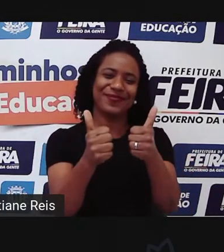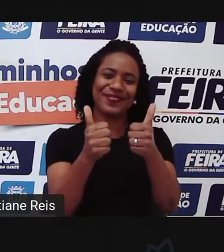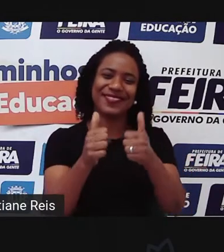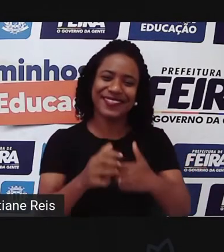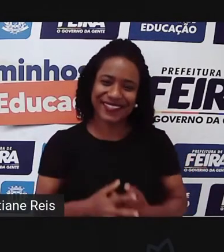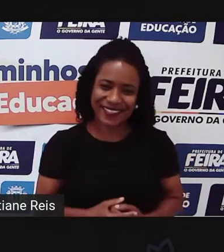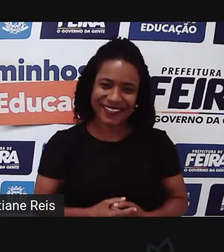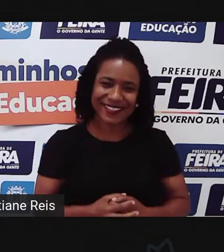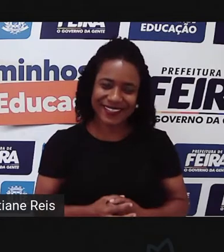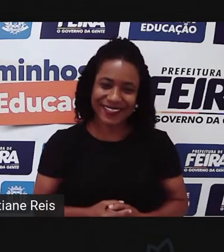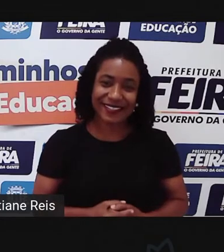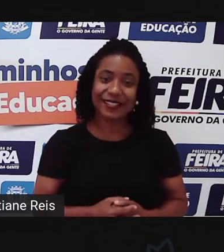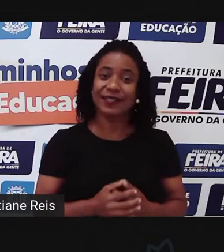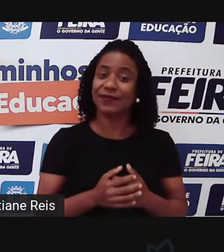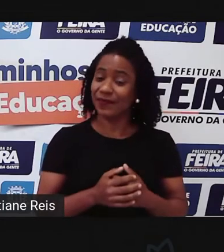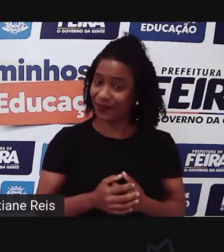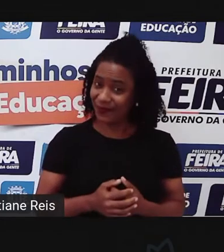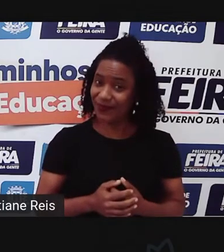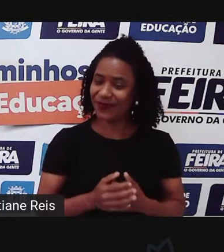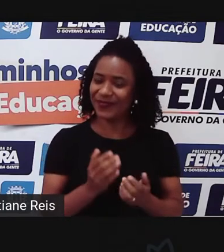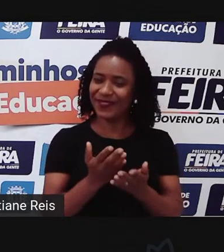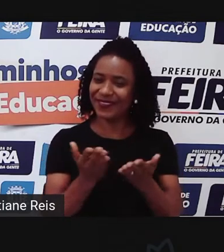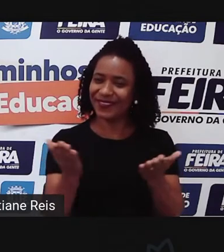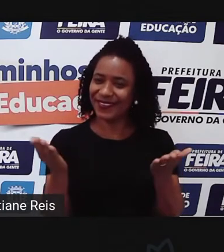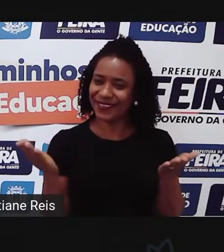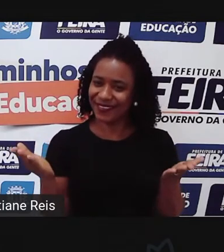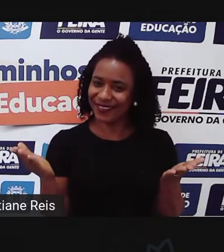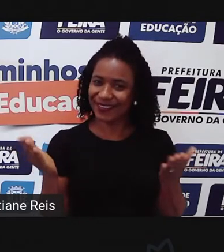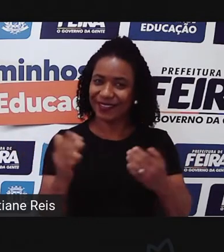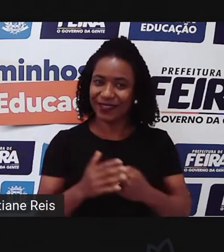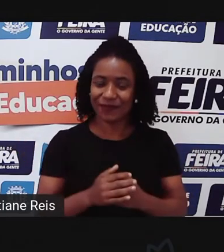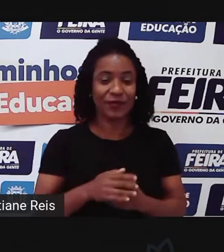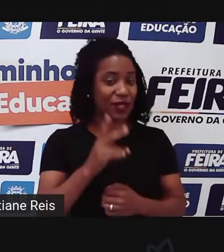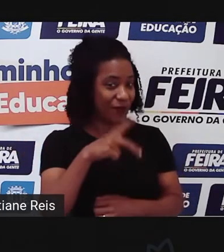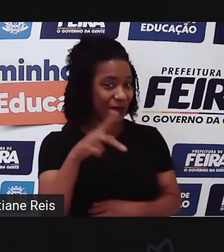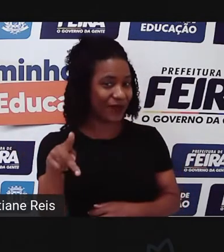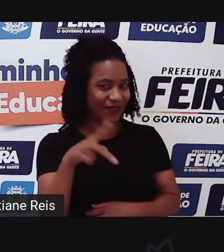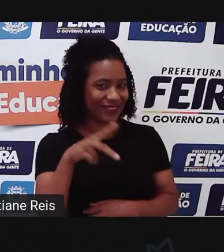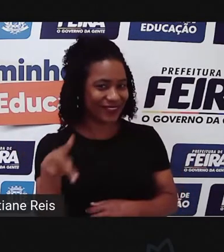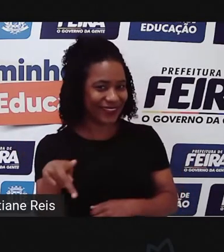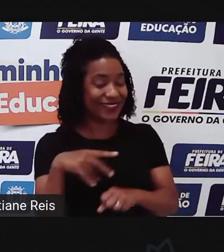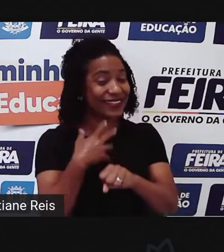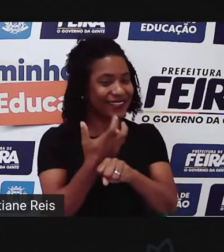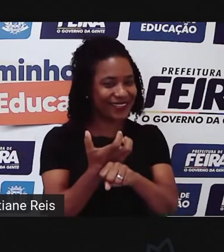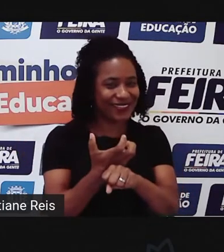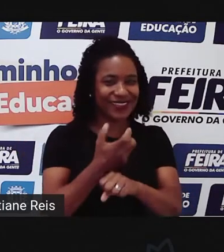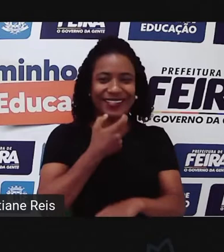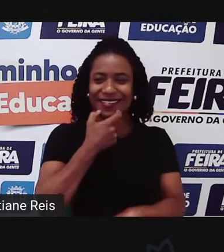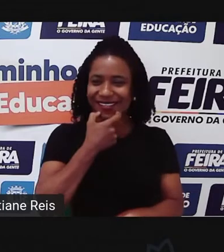Eu sou sua professora de inglês.